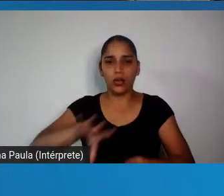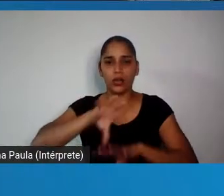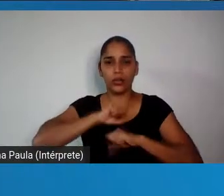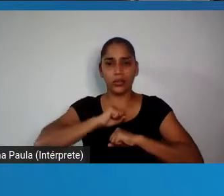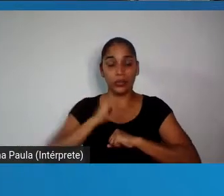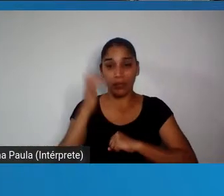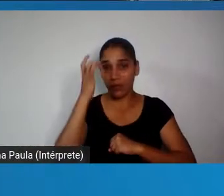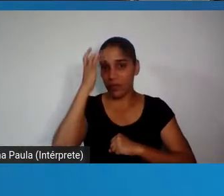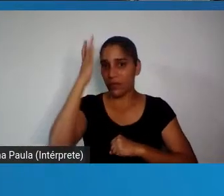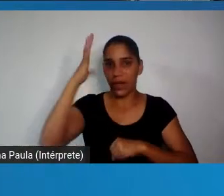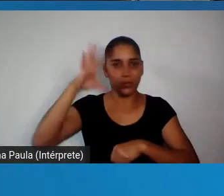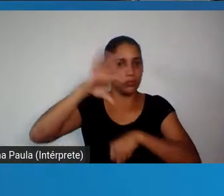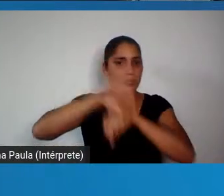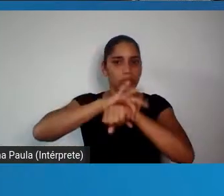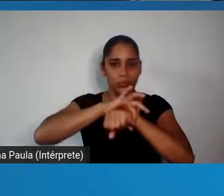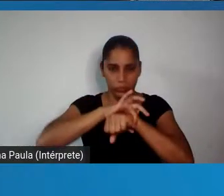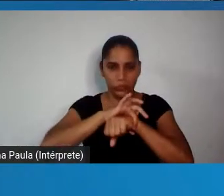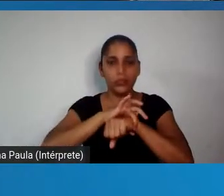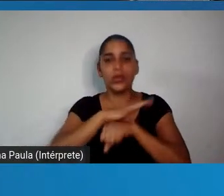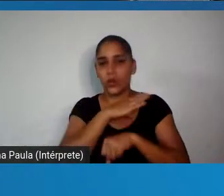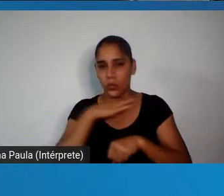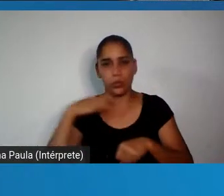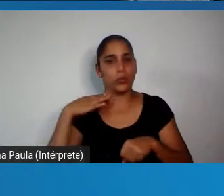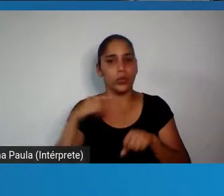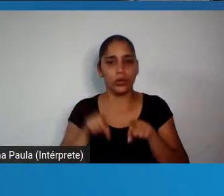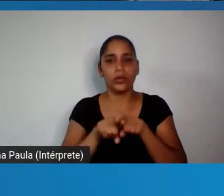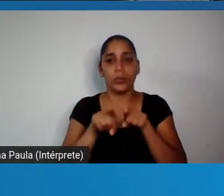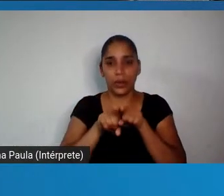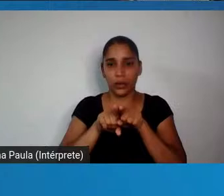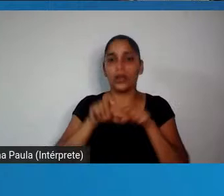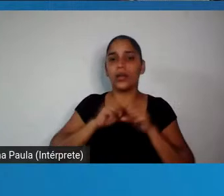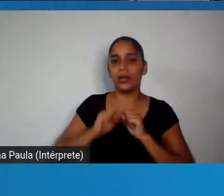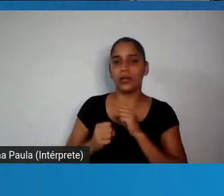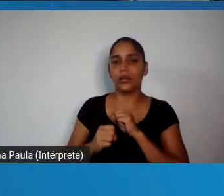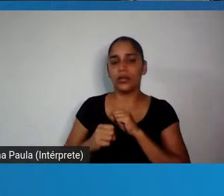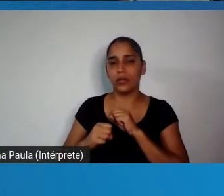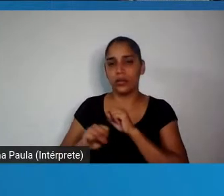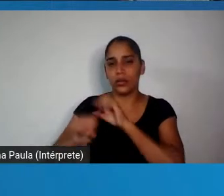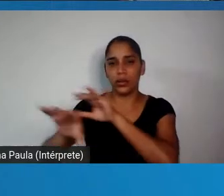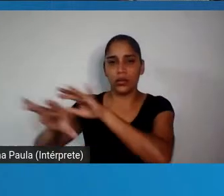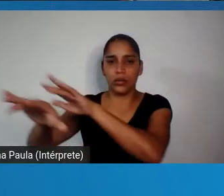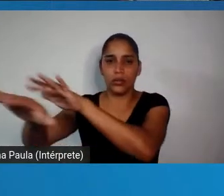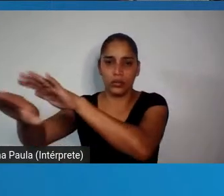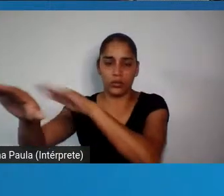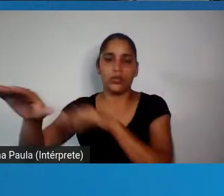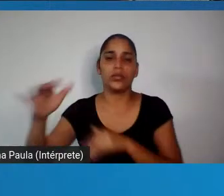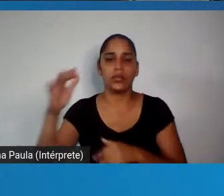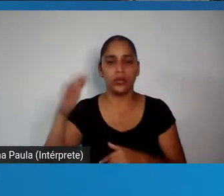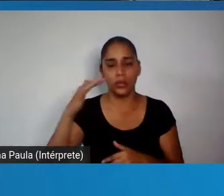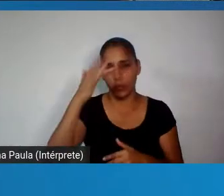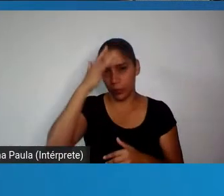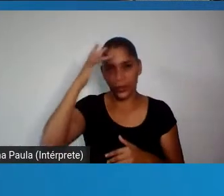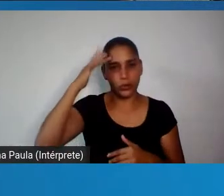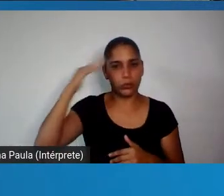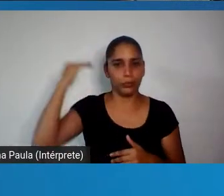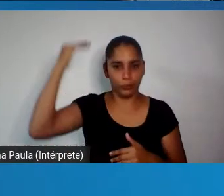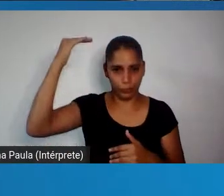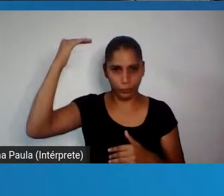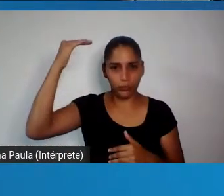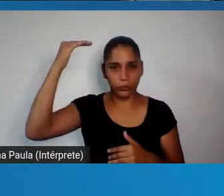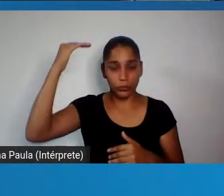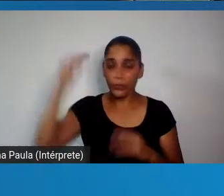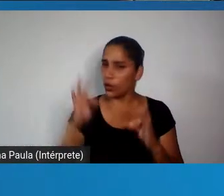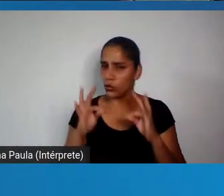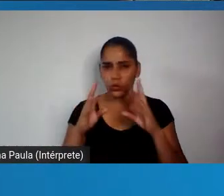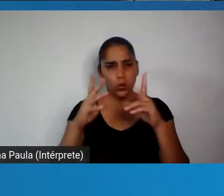adoecer, eventualmente vir a falecer e de transmitir para os adultos. essa era a ideia, todos nós fomos favoráveis